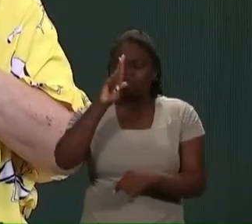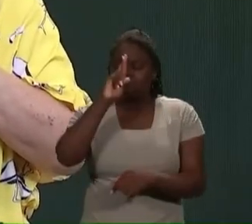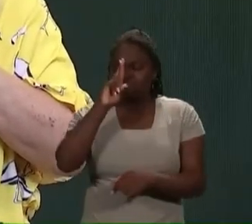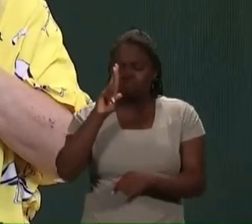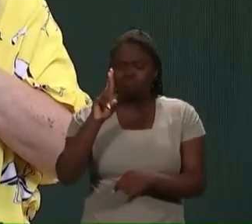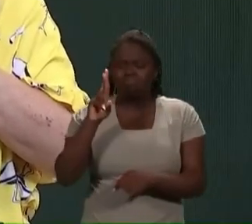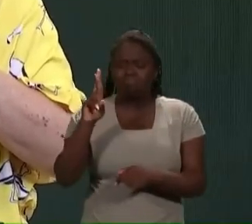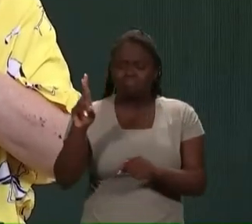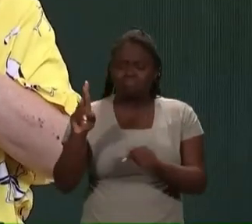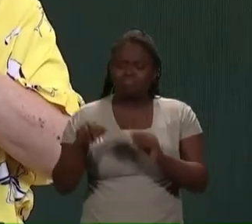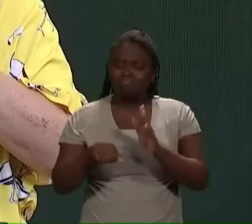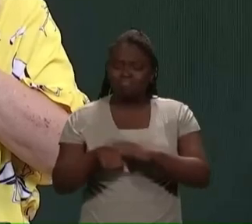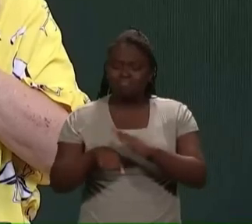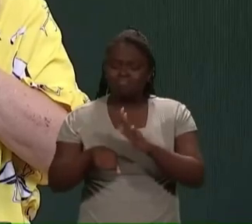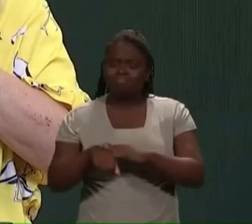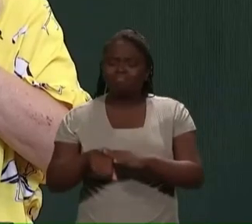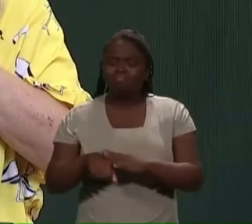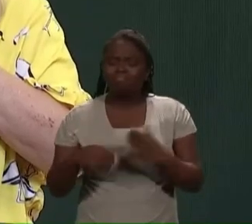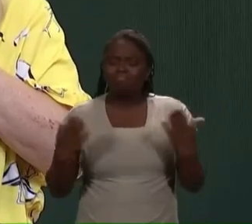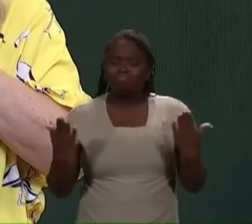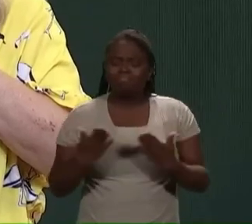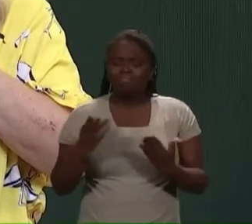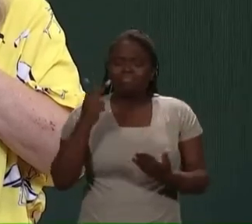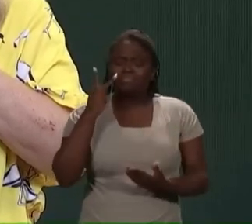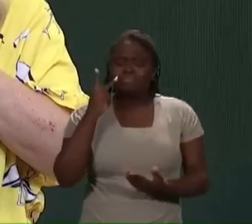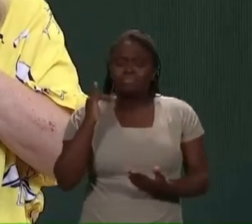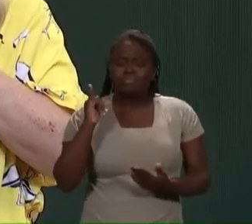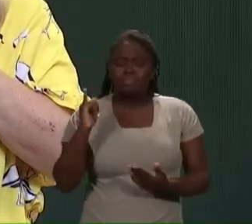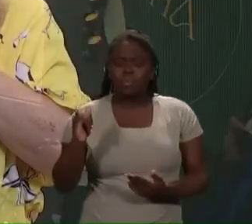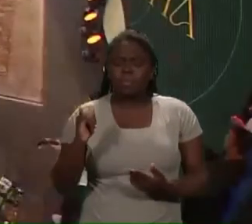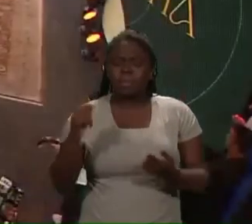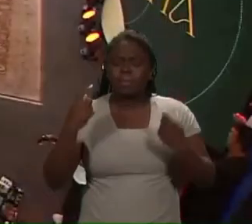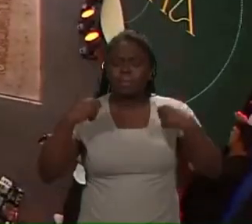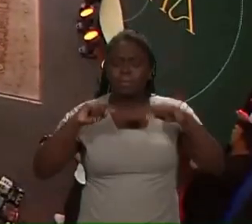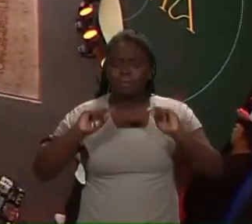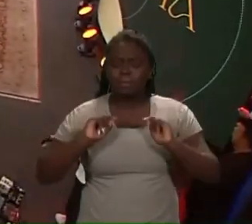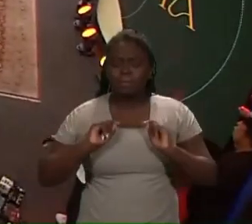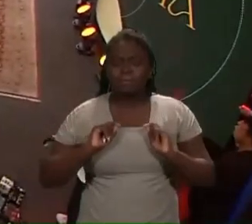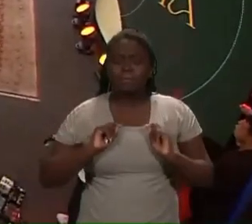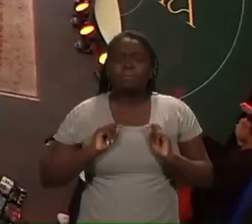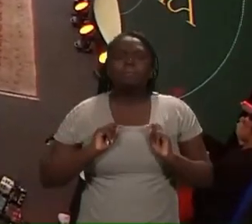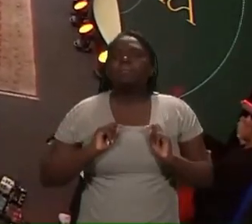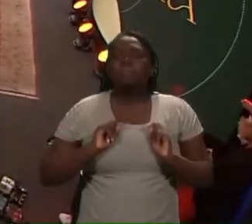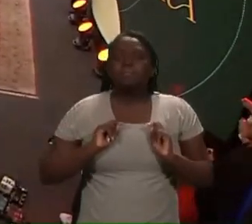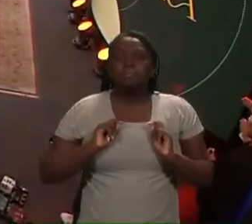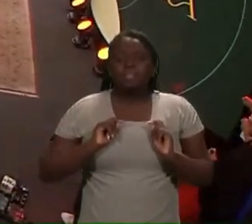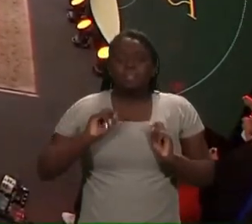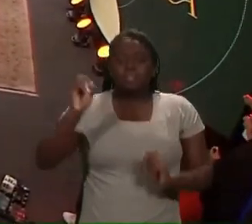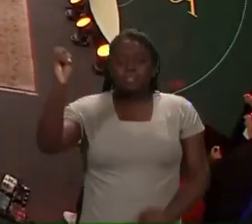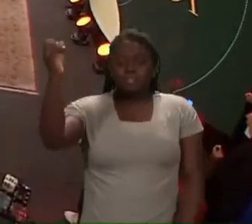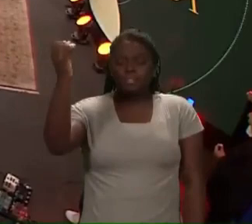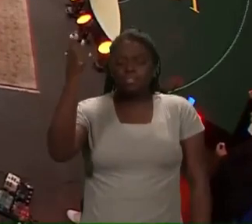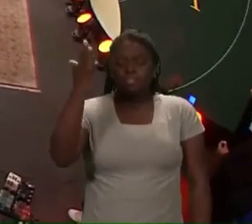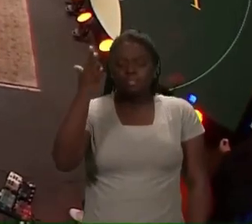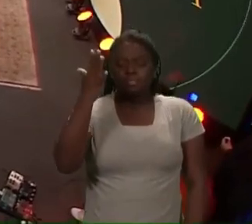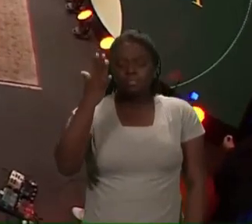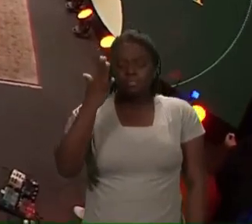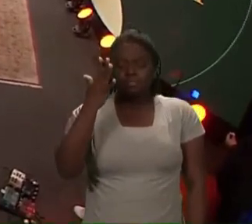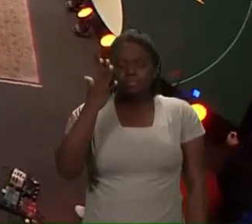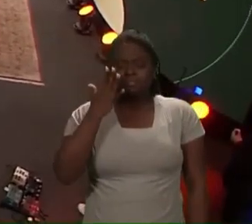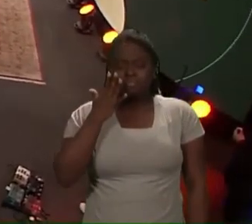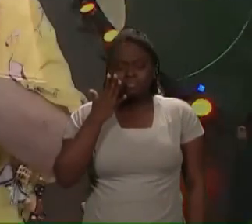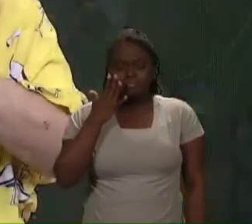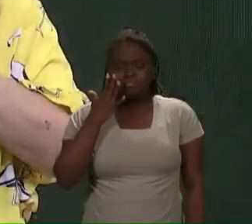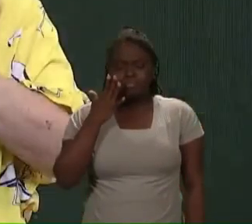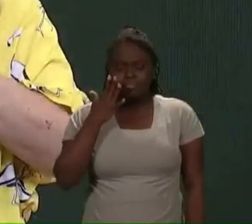momento novo. Conceda-me, Senhor, a graça. Ó Deus, que esse cajado,